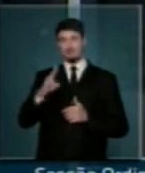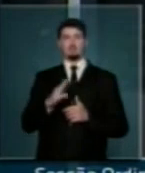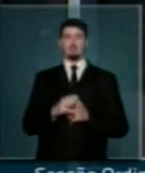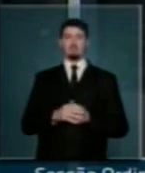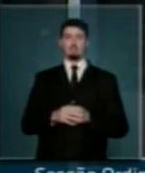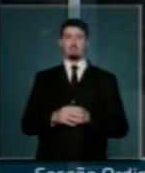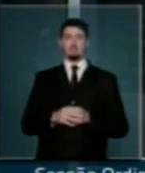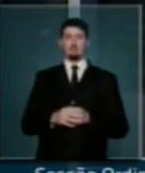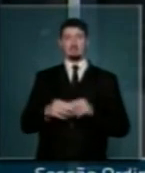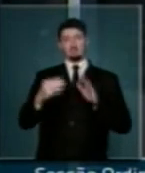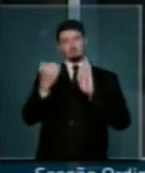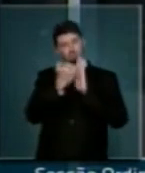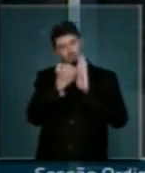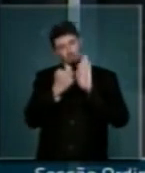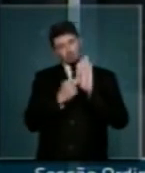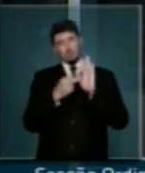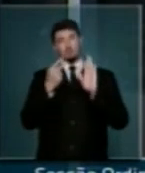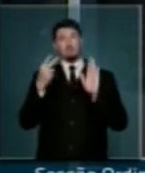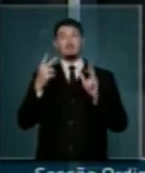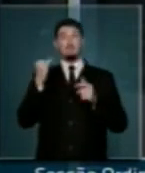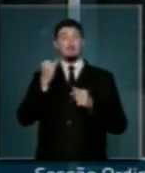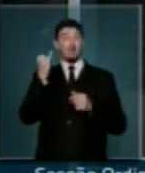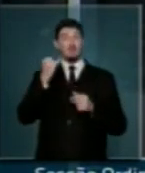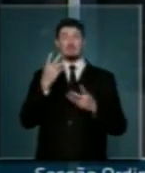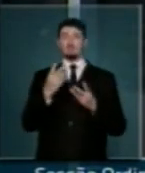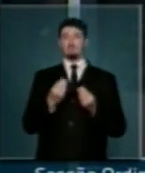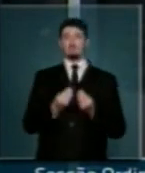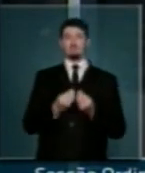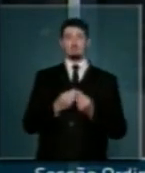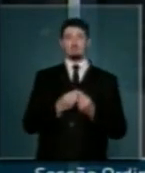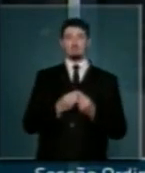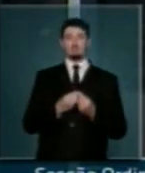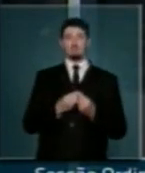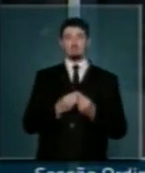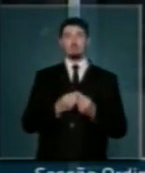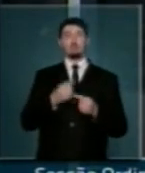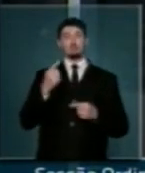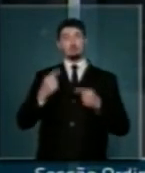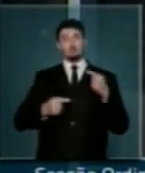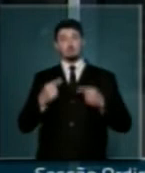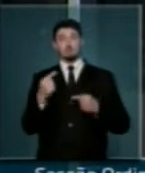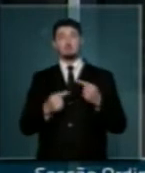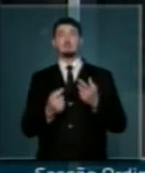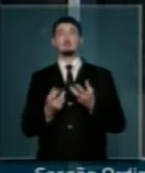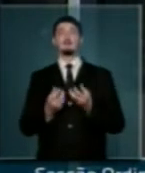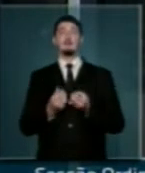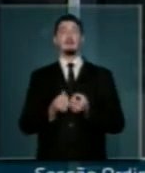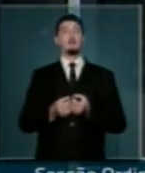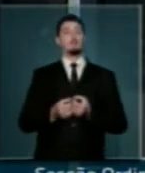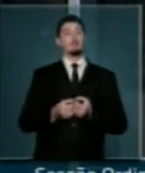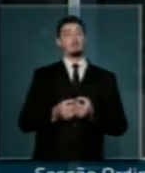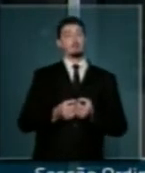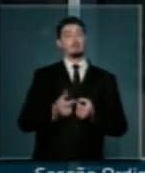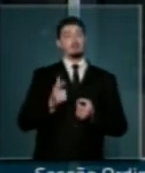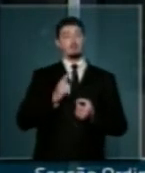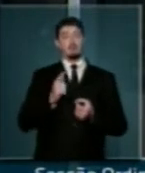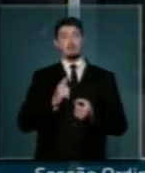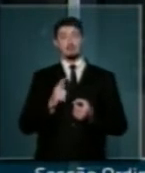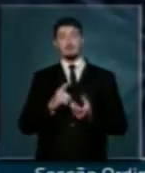grandes tópicos, nesses dois grandes processos de discussão em que envolve